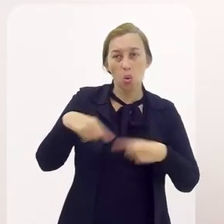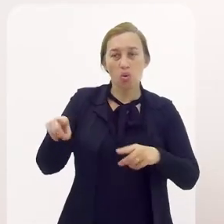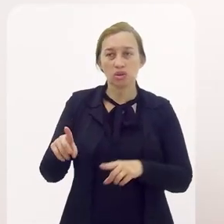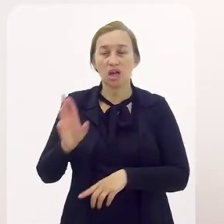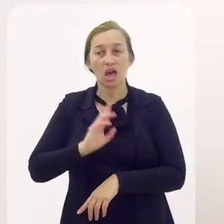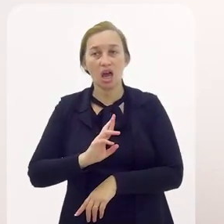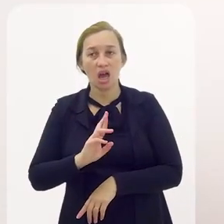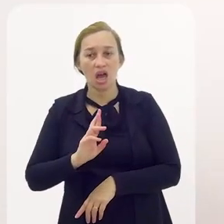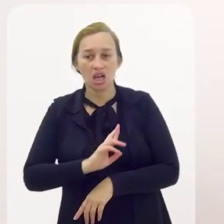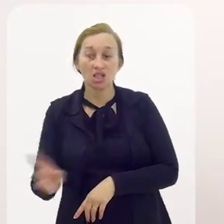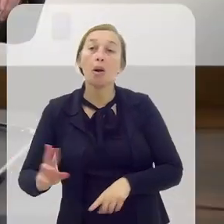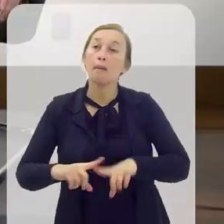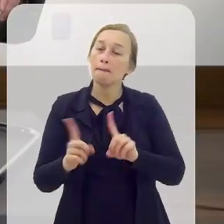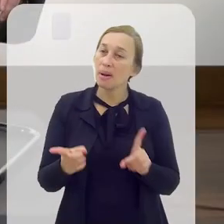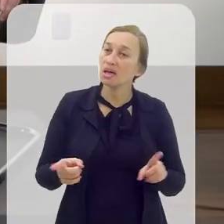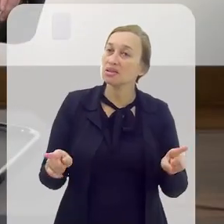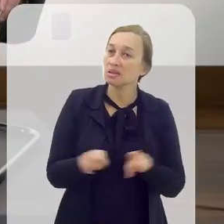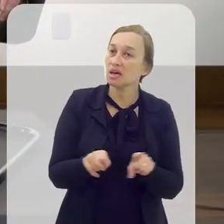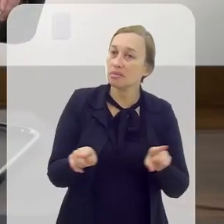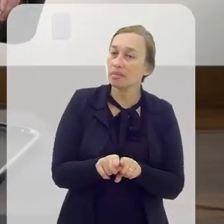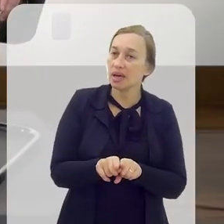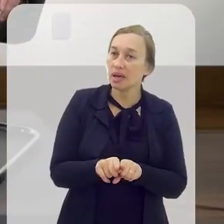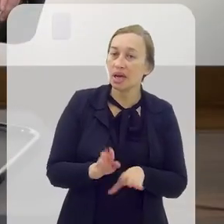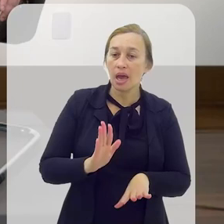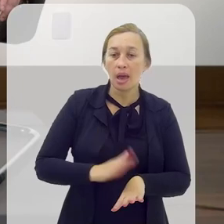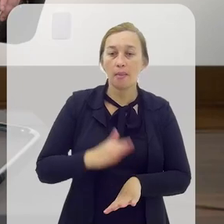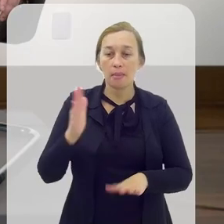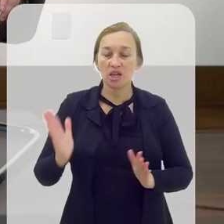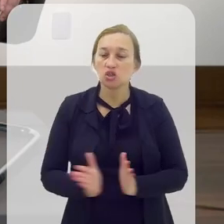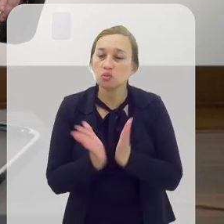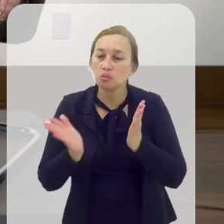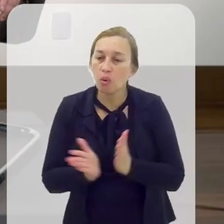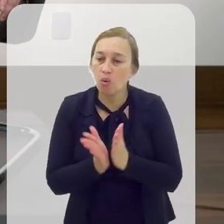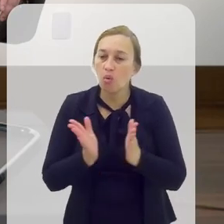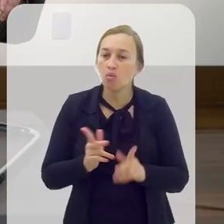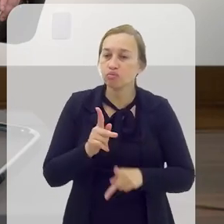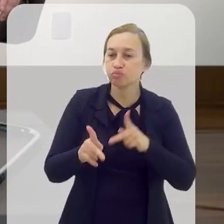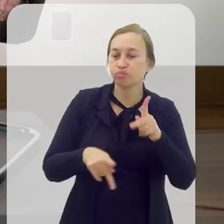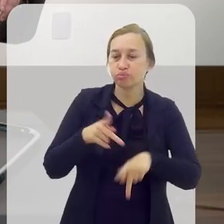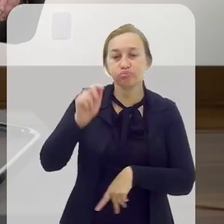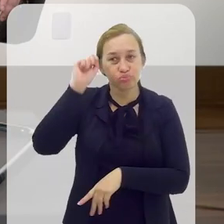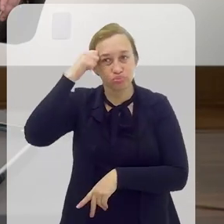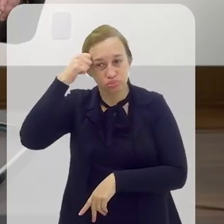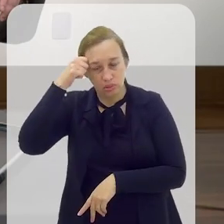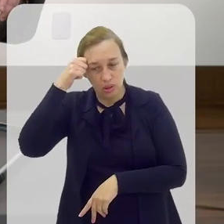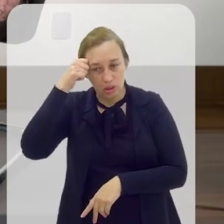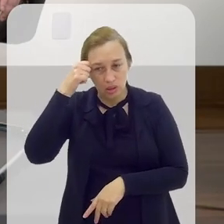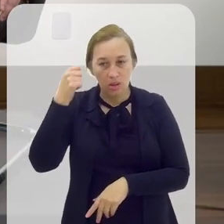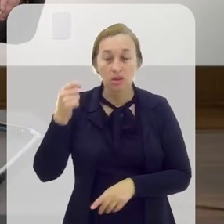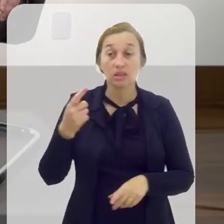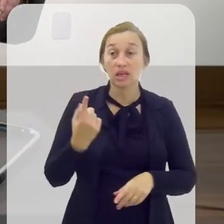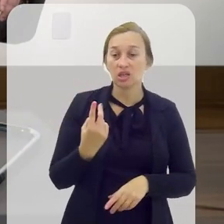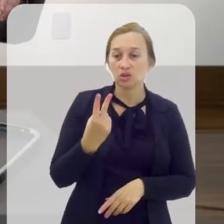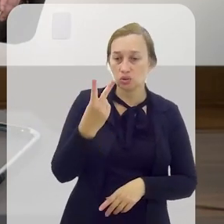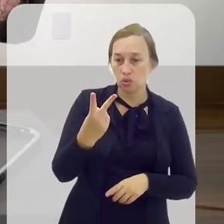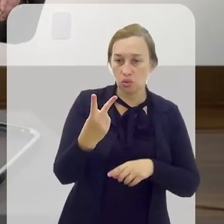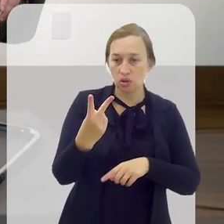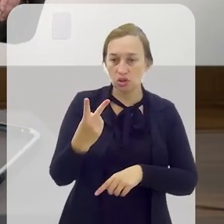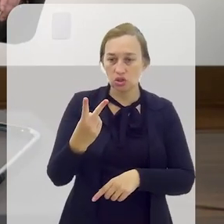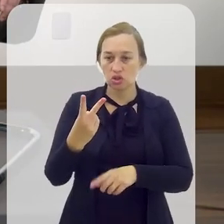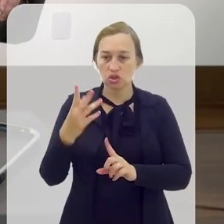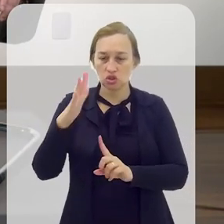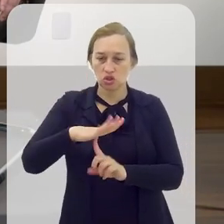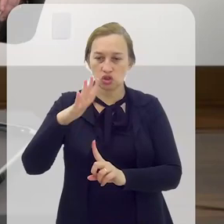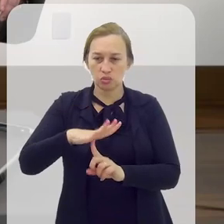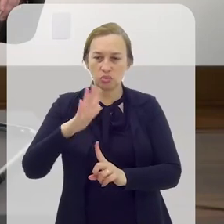contra a religião. É por ser frequentada muito mais por povos negros e aí você tem dois tipos